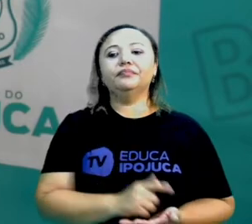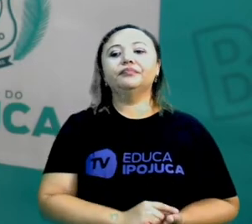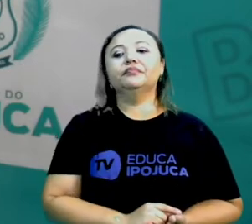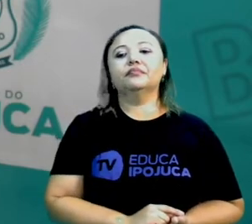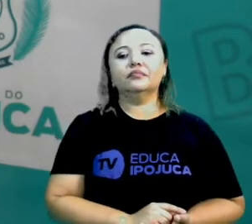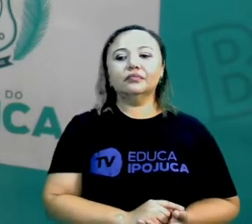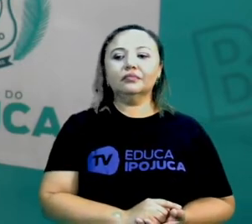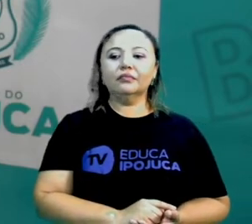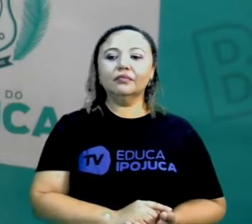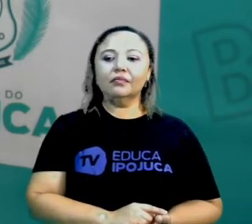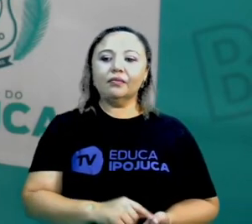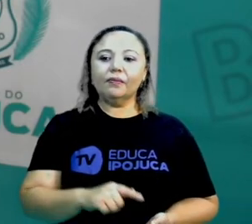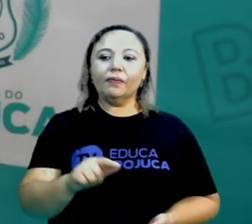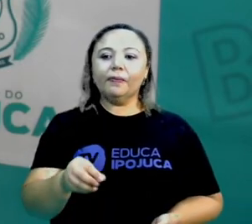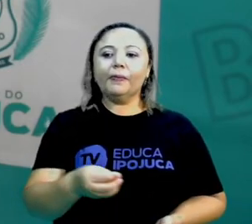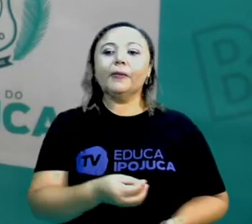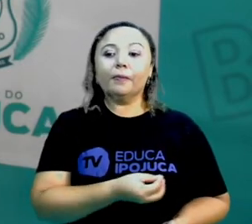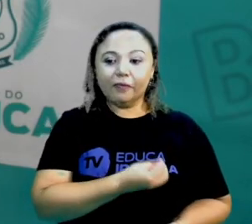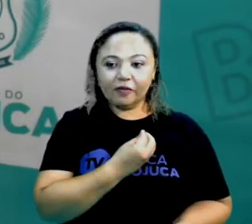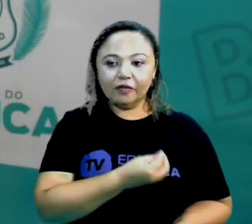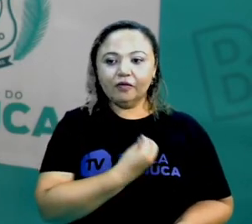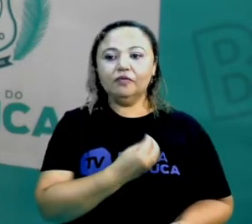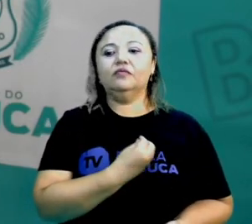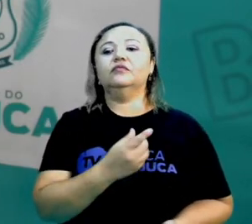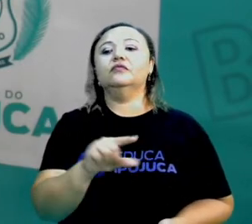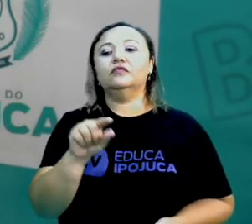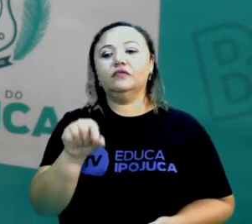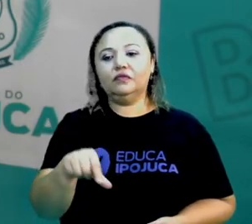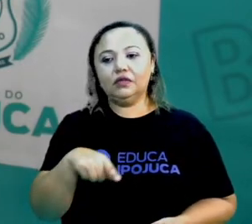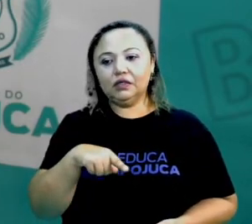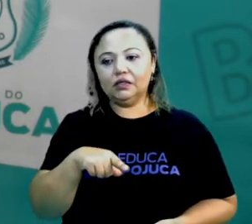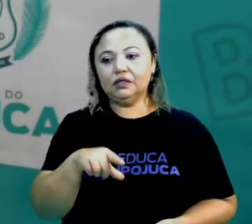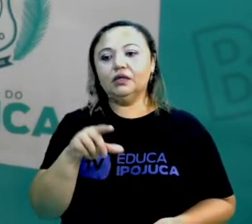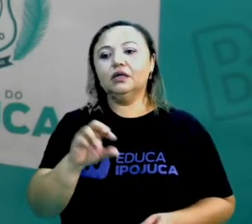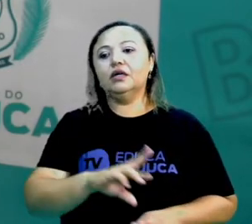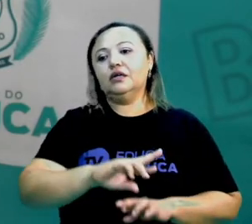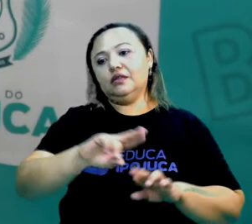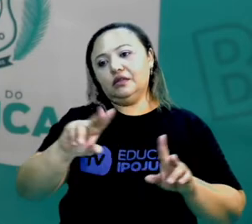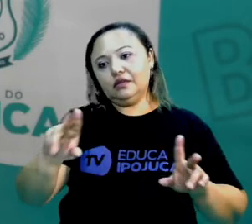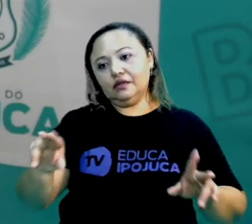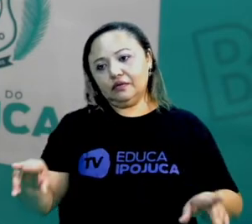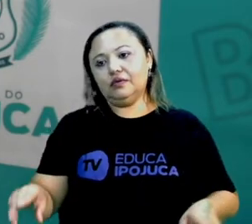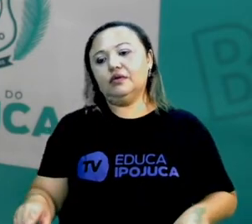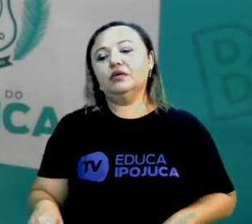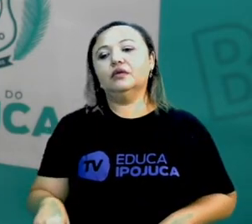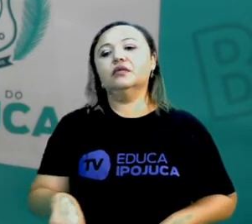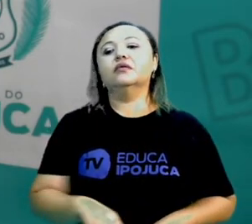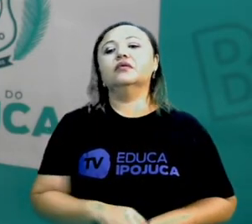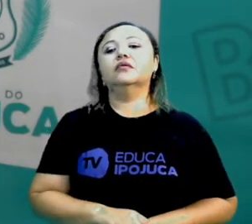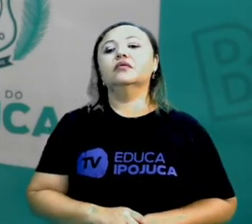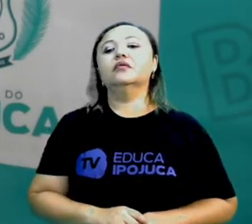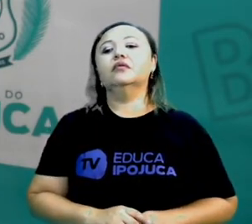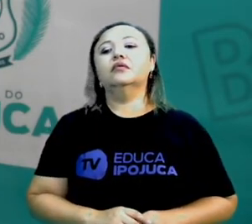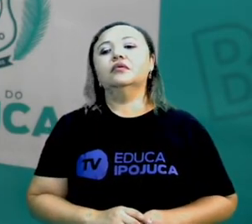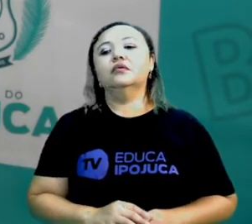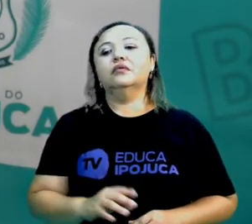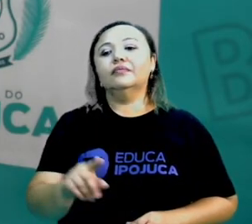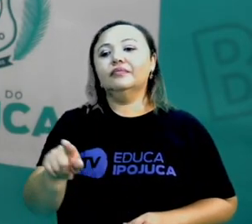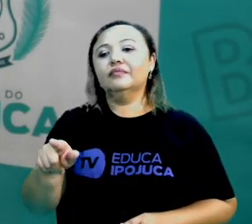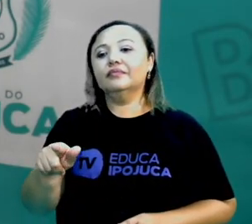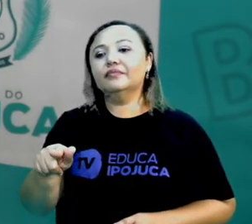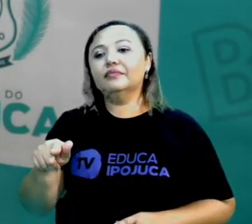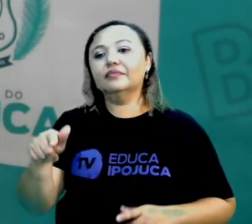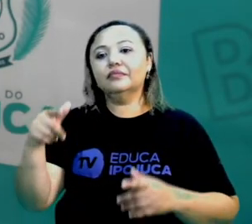existe vida por conta da diversidade de ecossistemas. Em outros